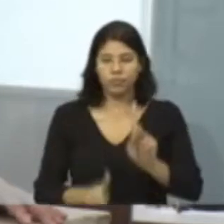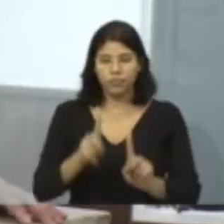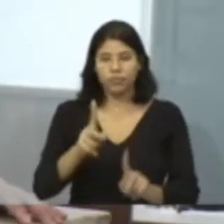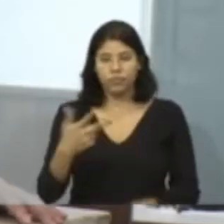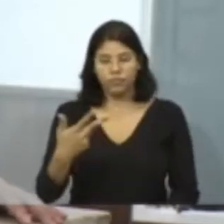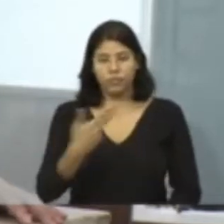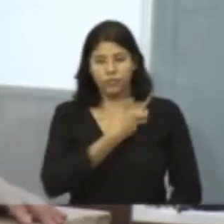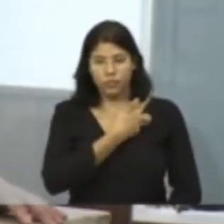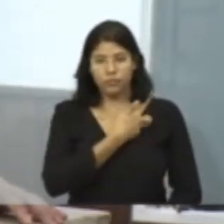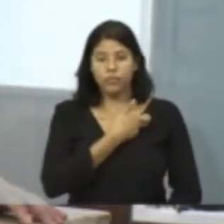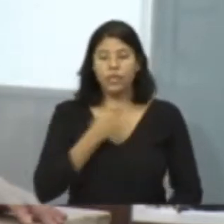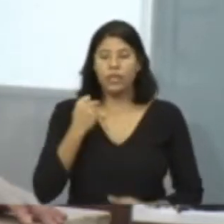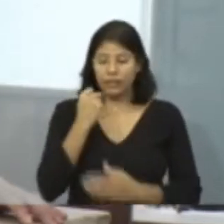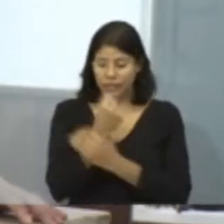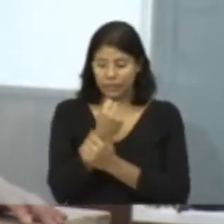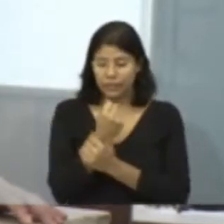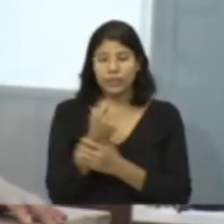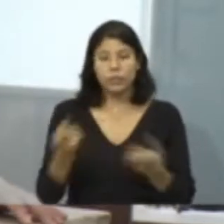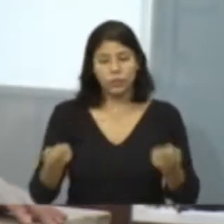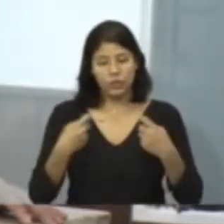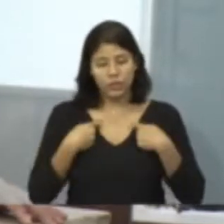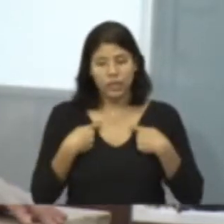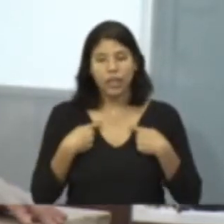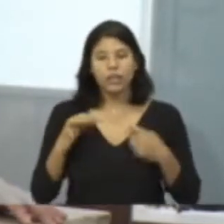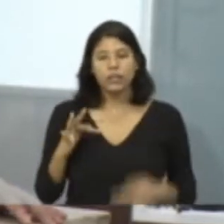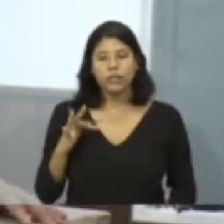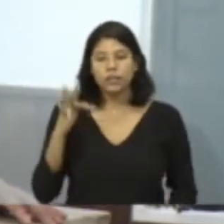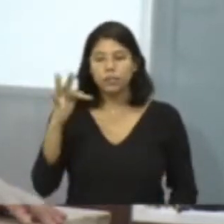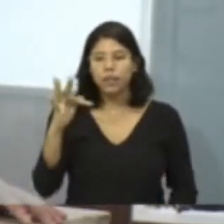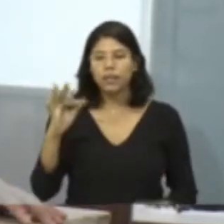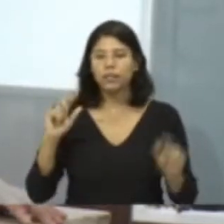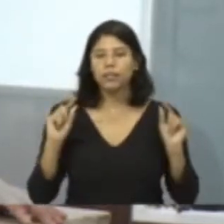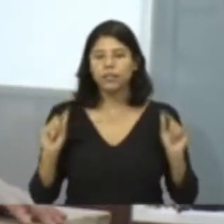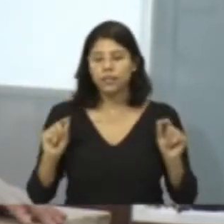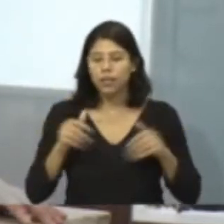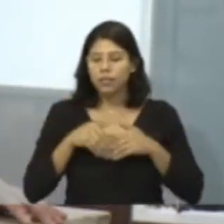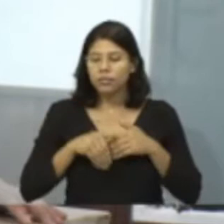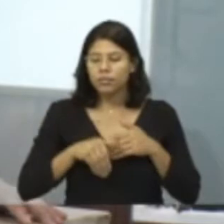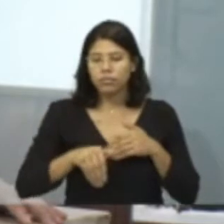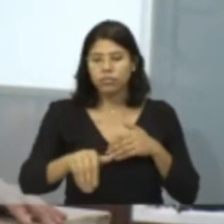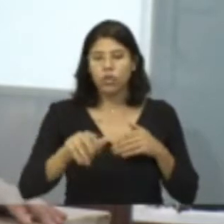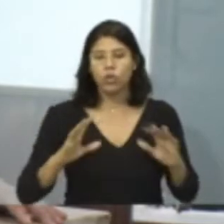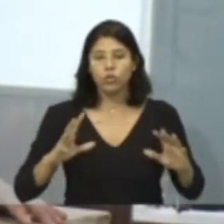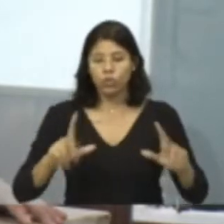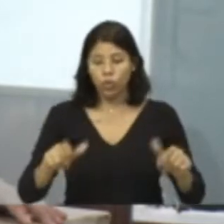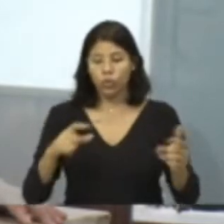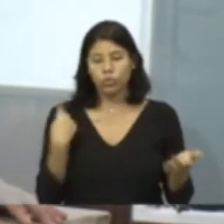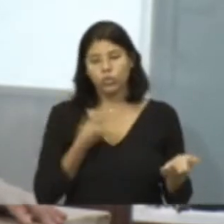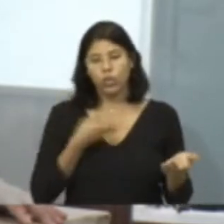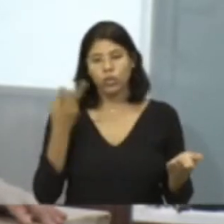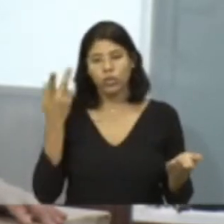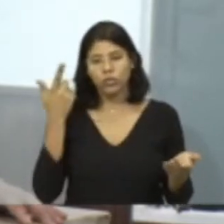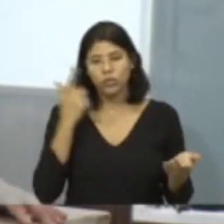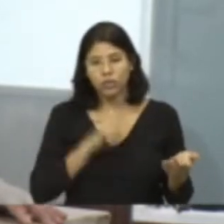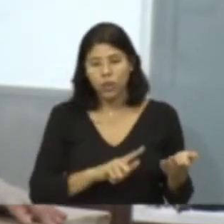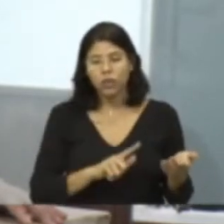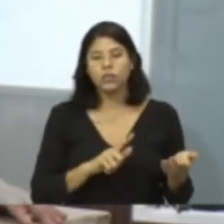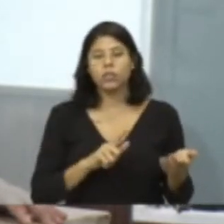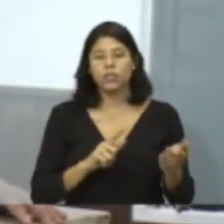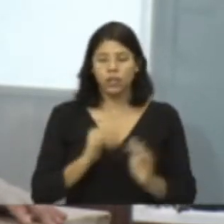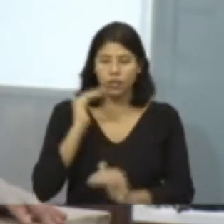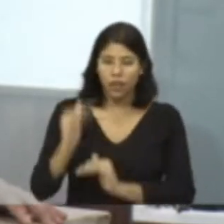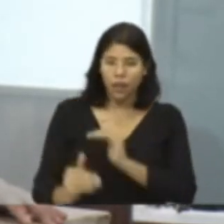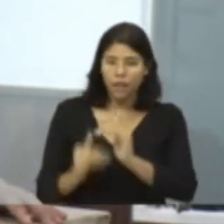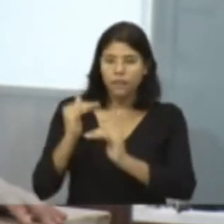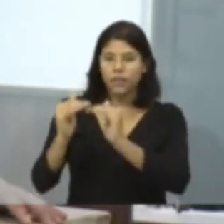Essa certeza me deixa cheio de esperança de que logo, logo, todos nós vamos conseguir avançar ainda mais